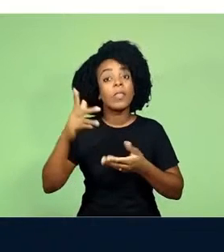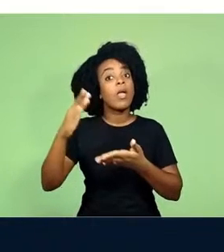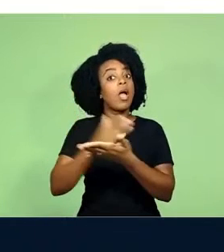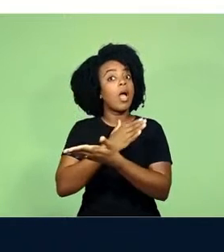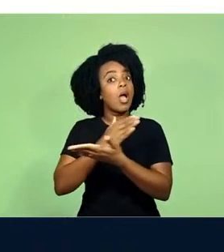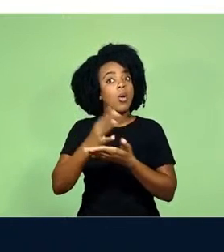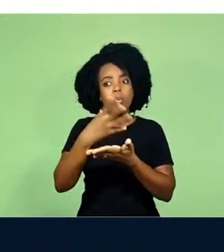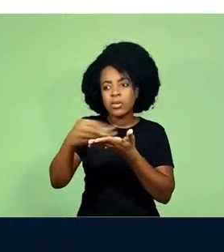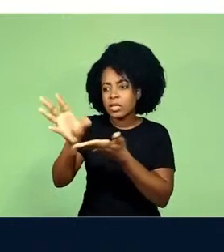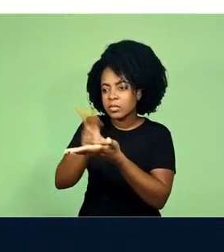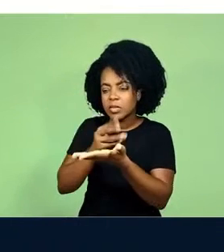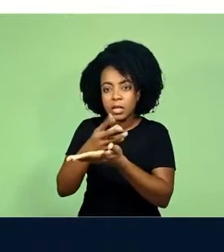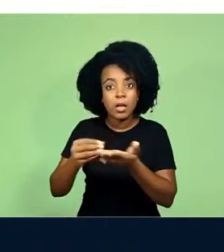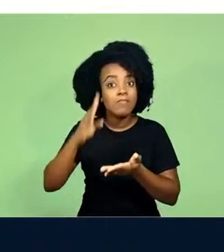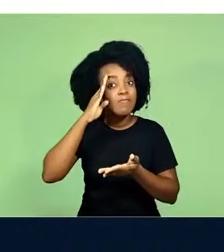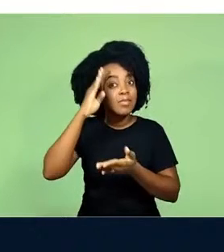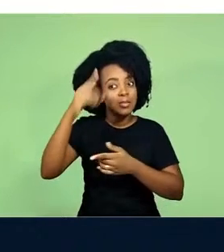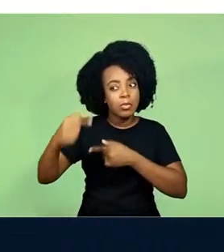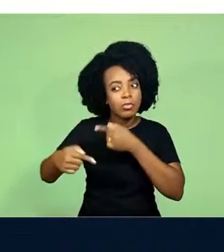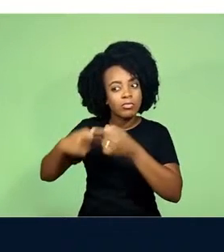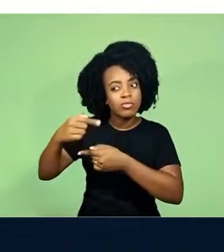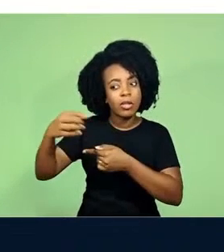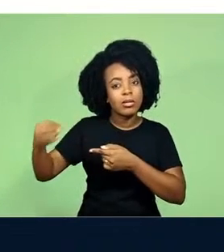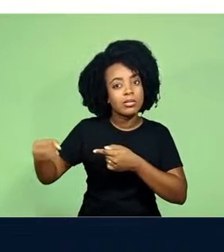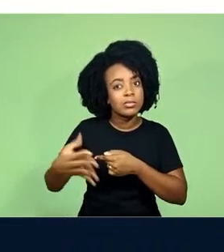replicantes, especialmente da nova geração,